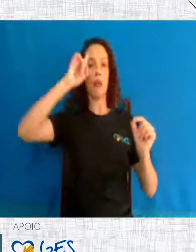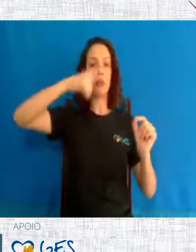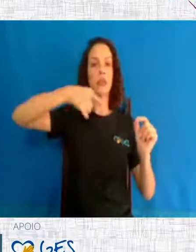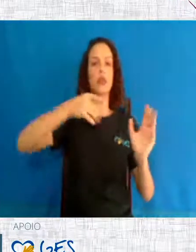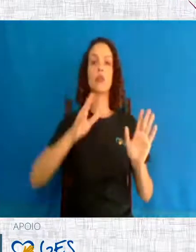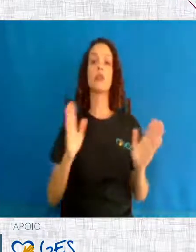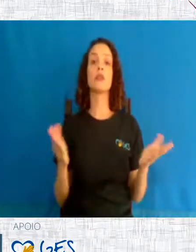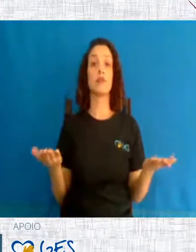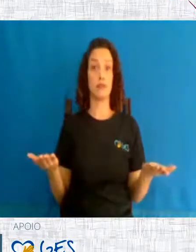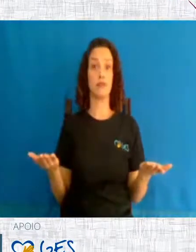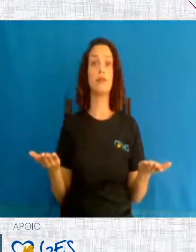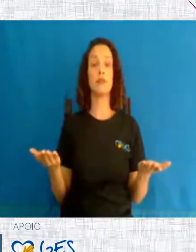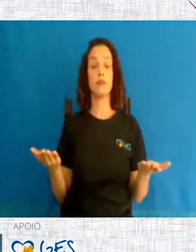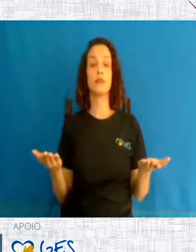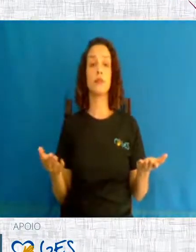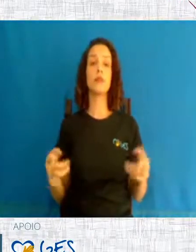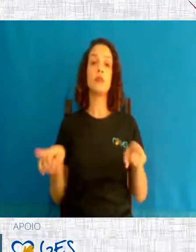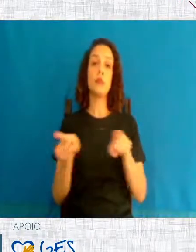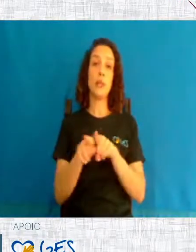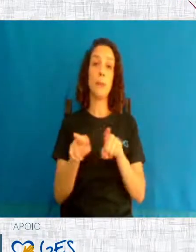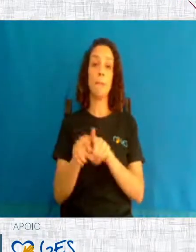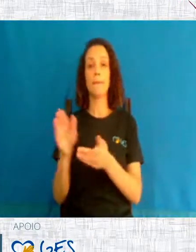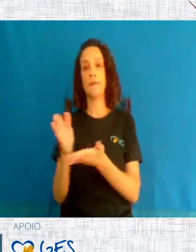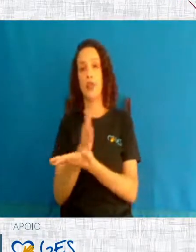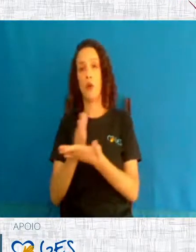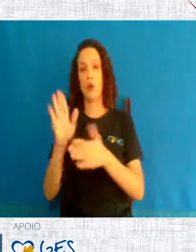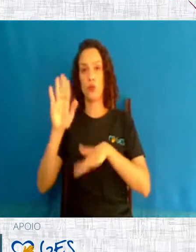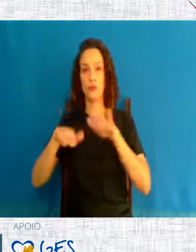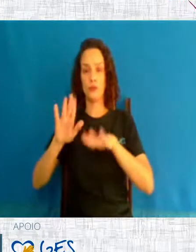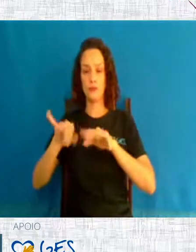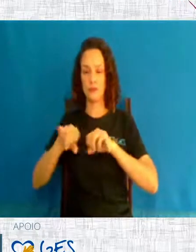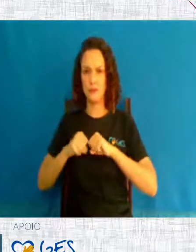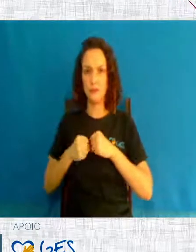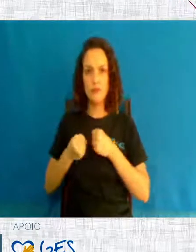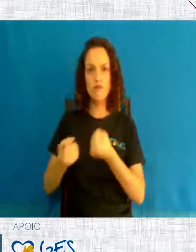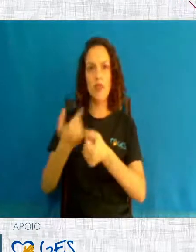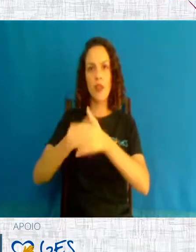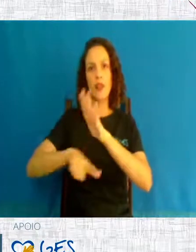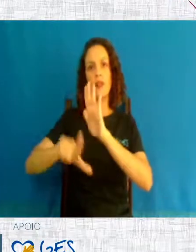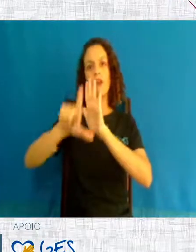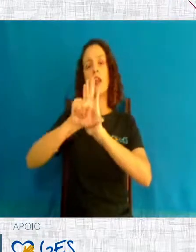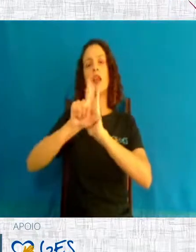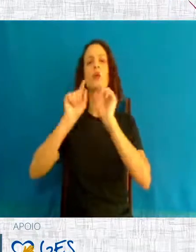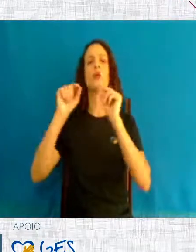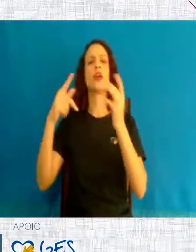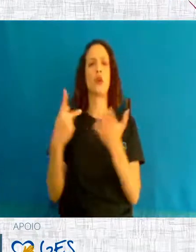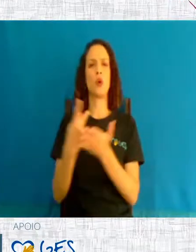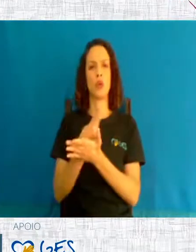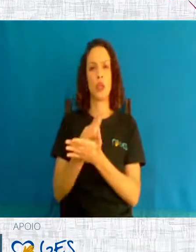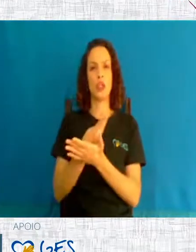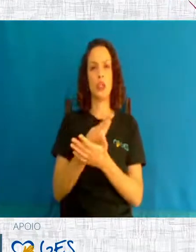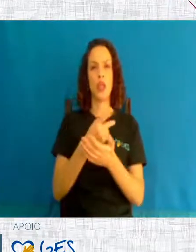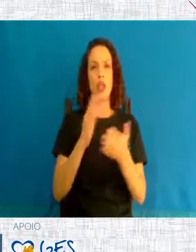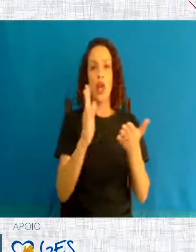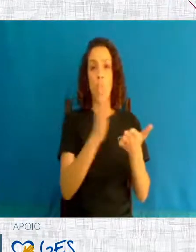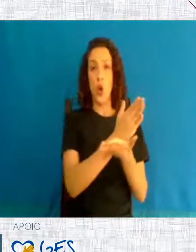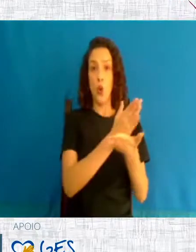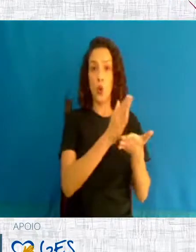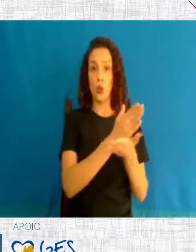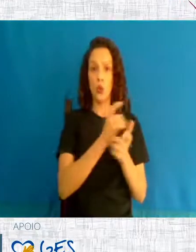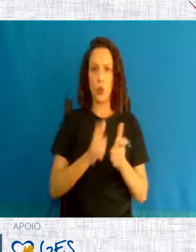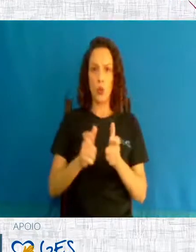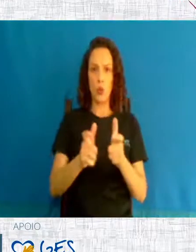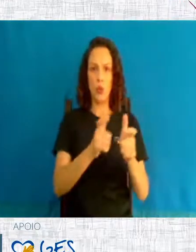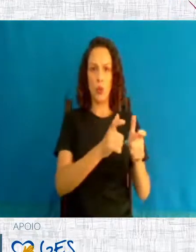E muitas vezes as pessoas que defendem a legalização são financiadas por instituições, há muitas instituições